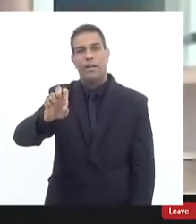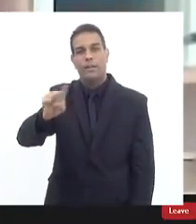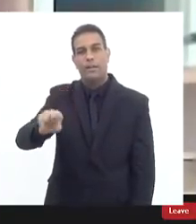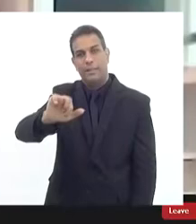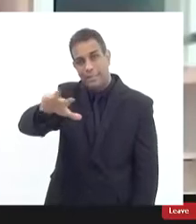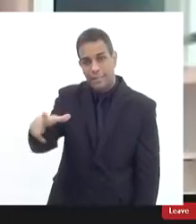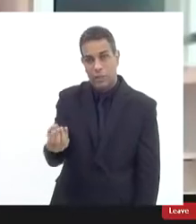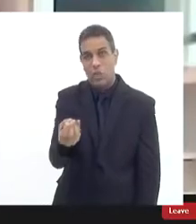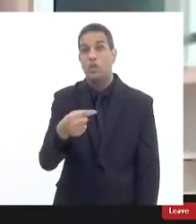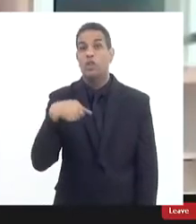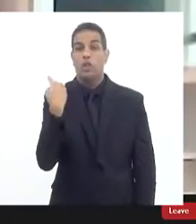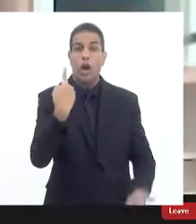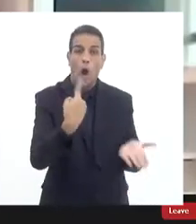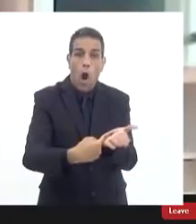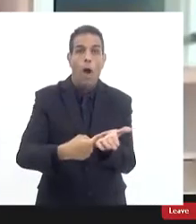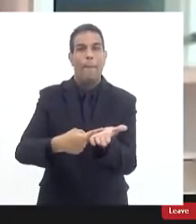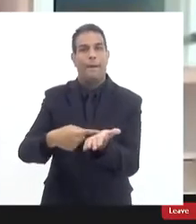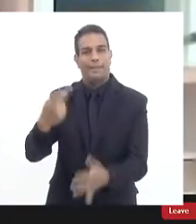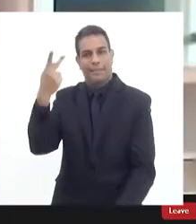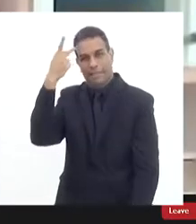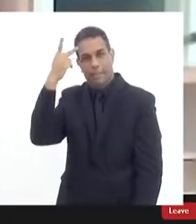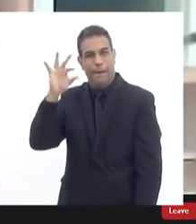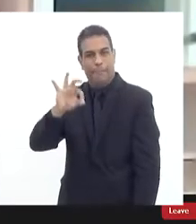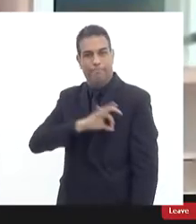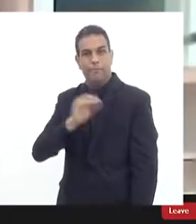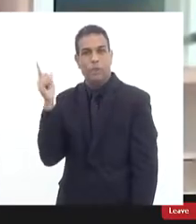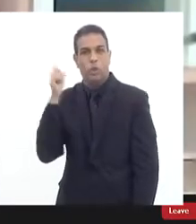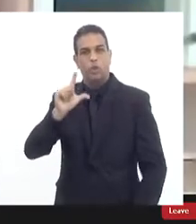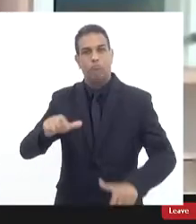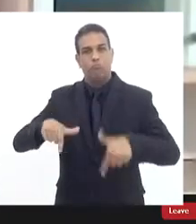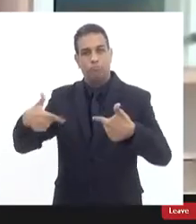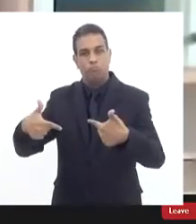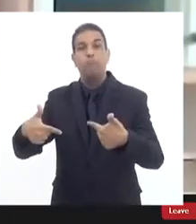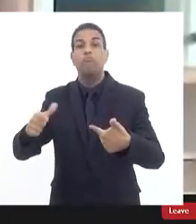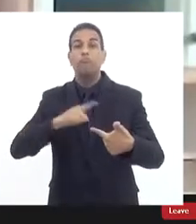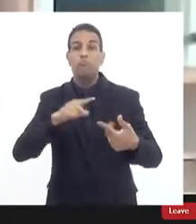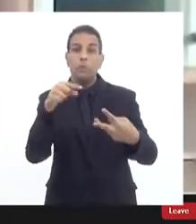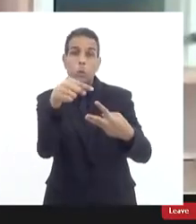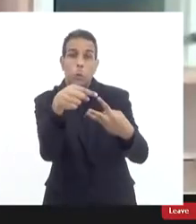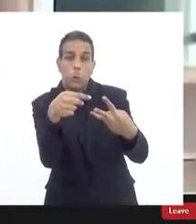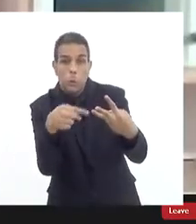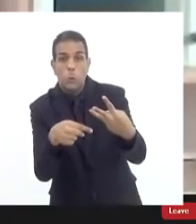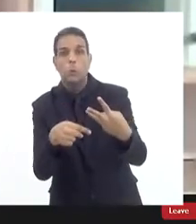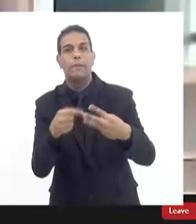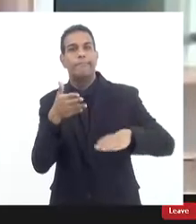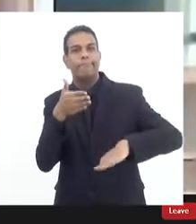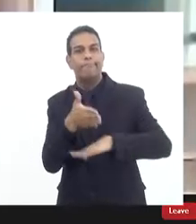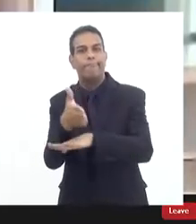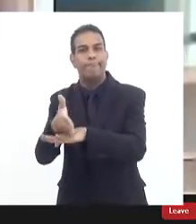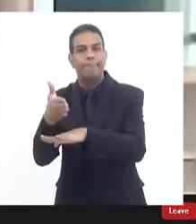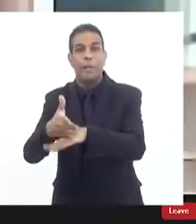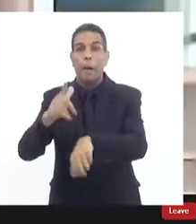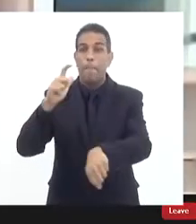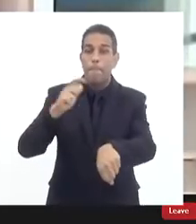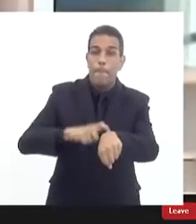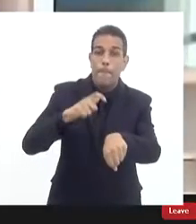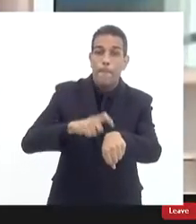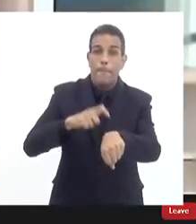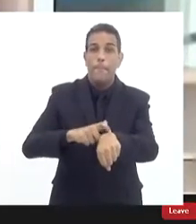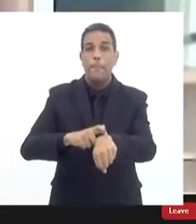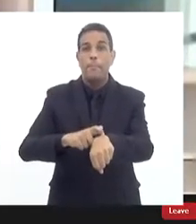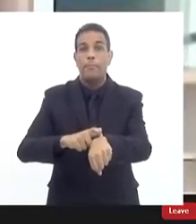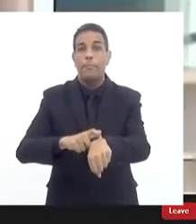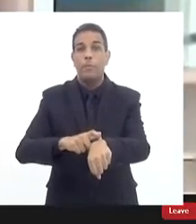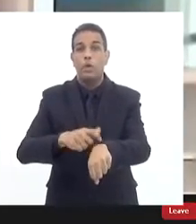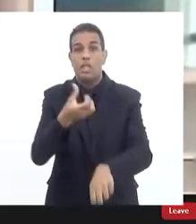firmamos esse termo de cooperação foram feitas três diligências técnicas inclusive no dia no próprio dia